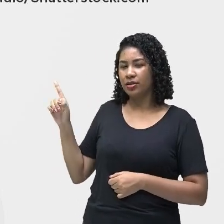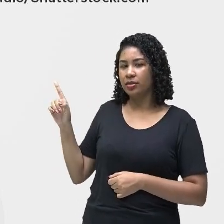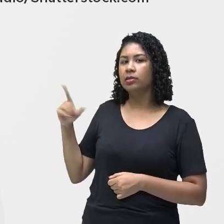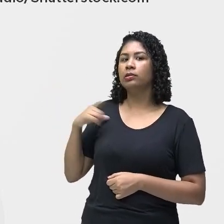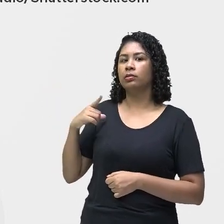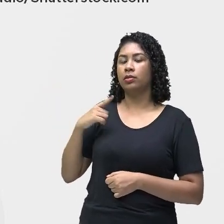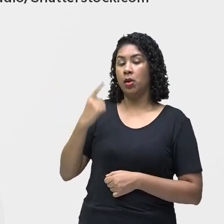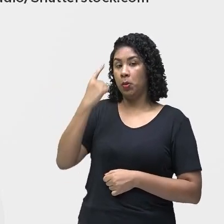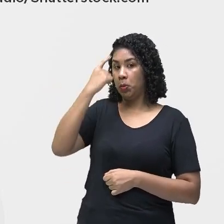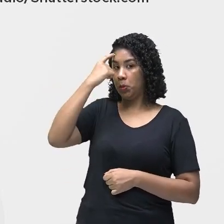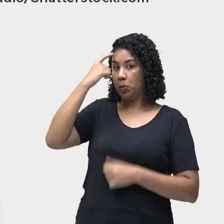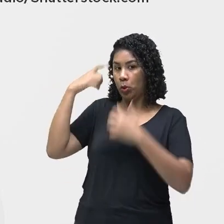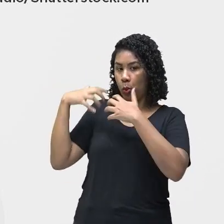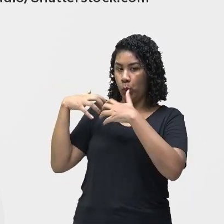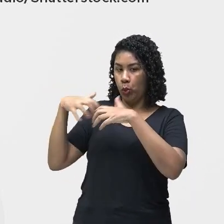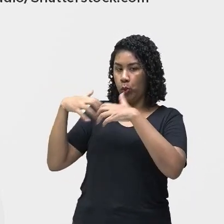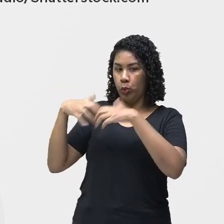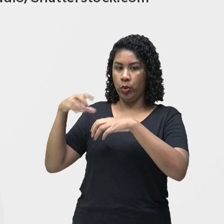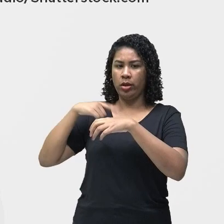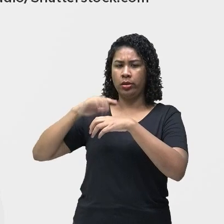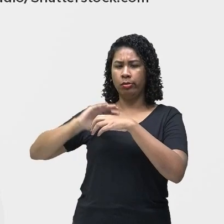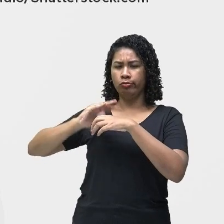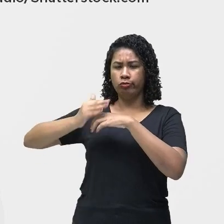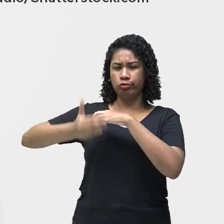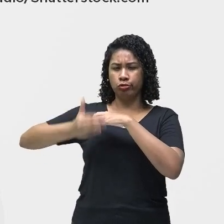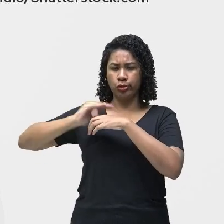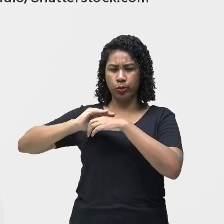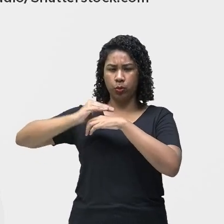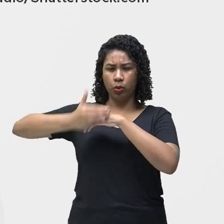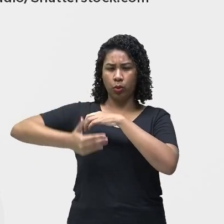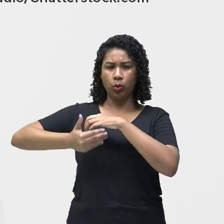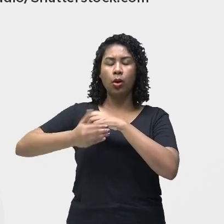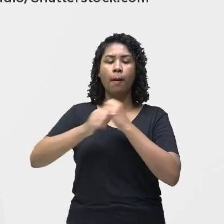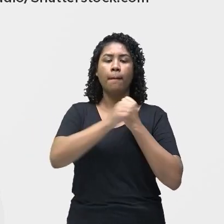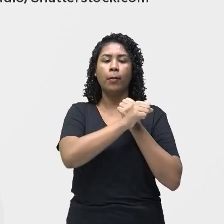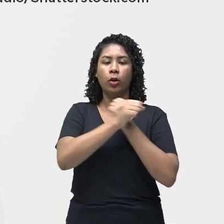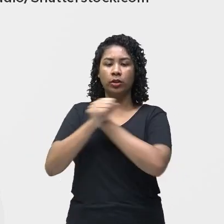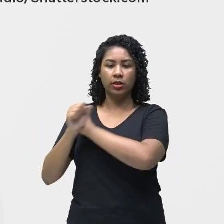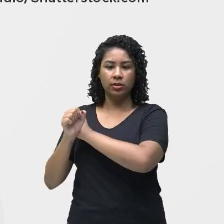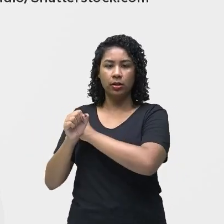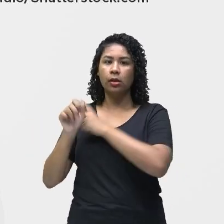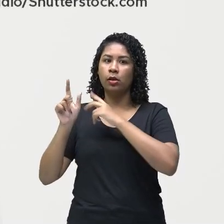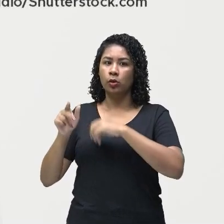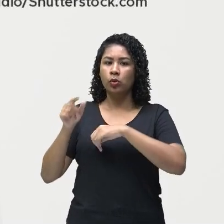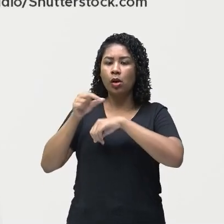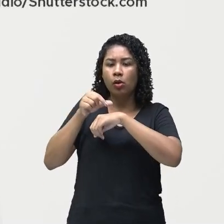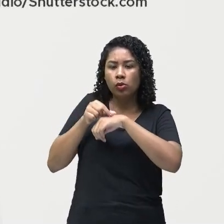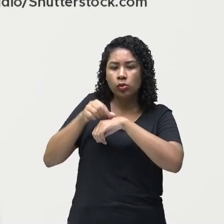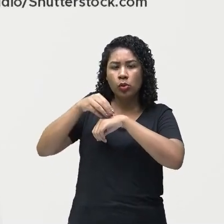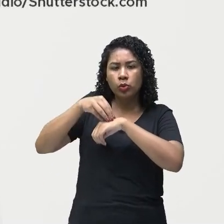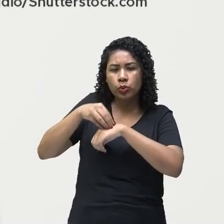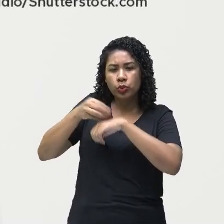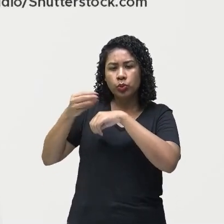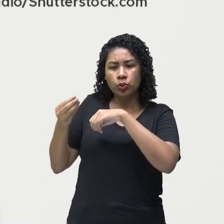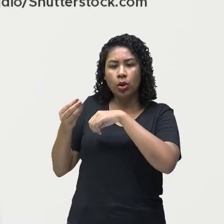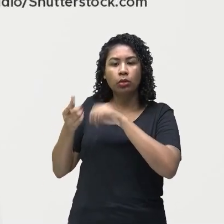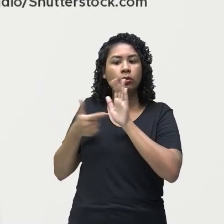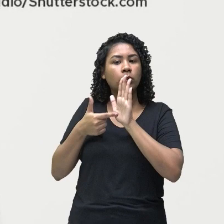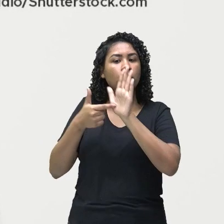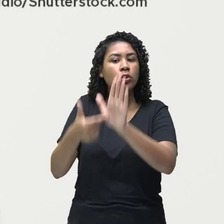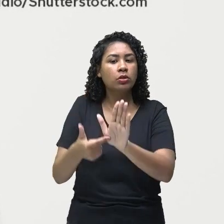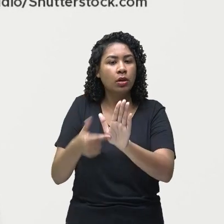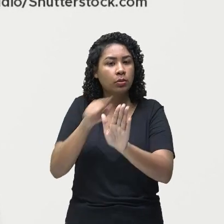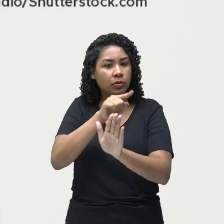elas são membranas que protegem o nosso cérebro. Então, como se eu tirasse aqui um pedacinho da cabeça e mostrasse para vocês aqui,